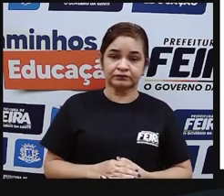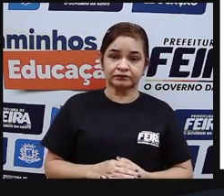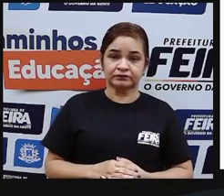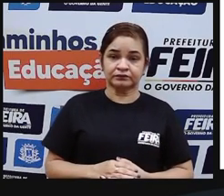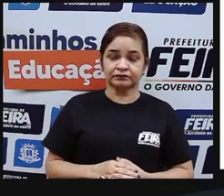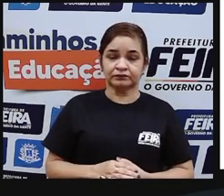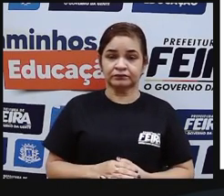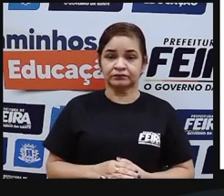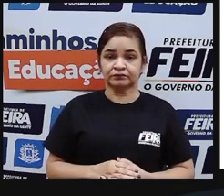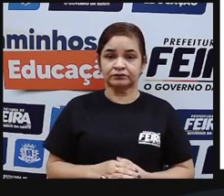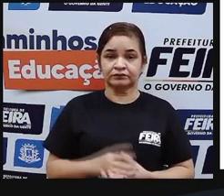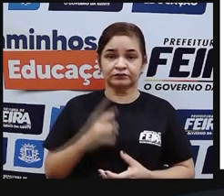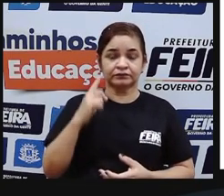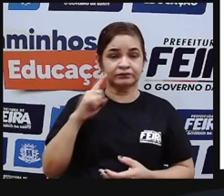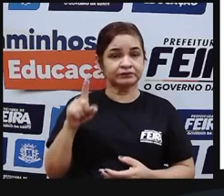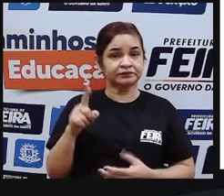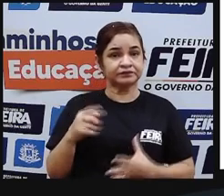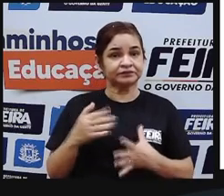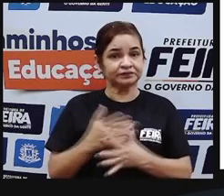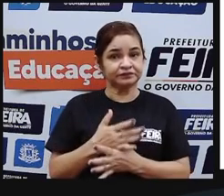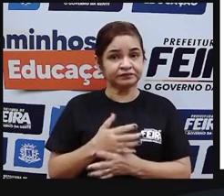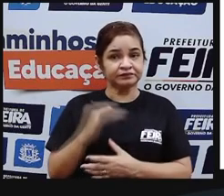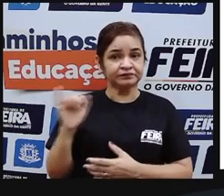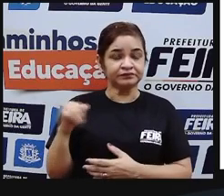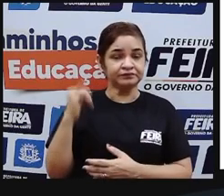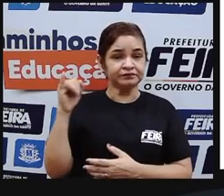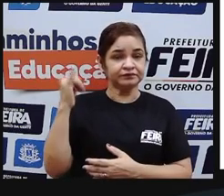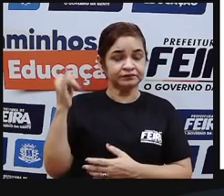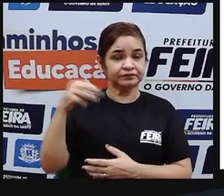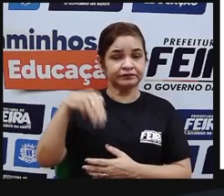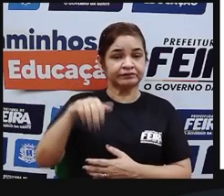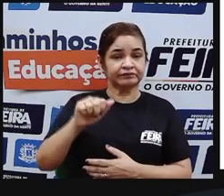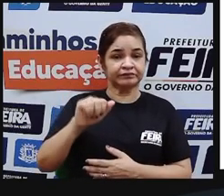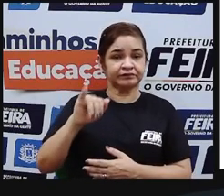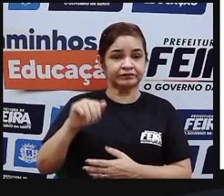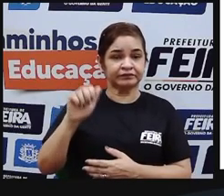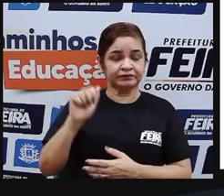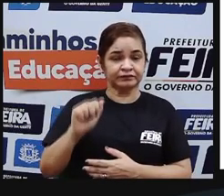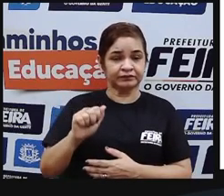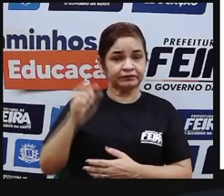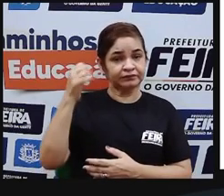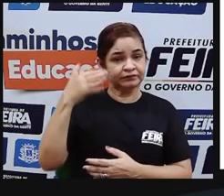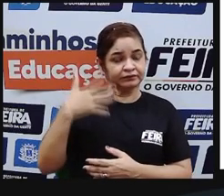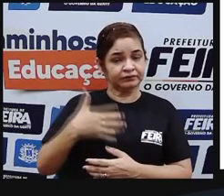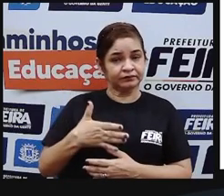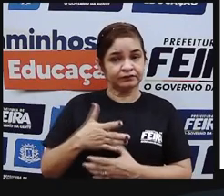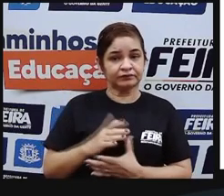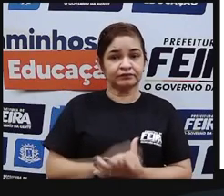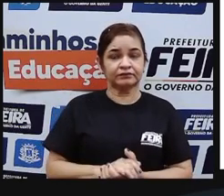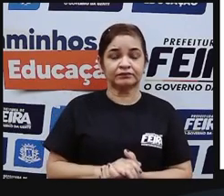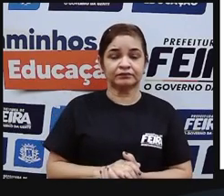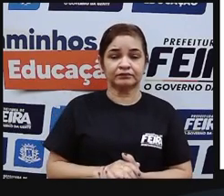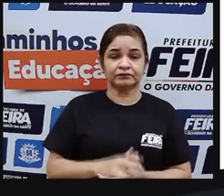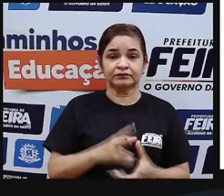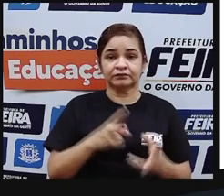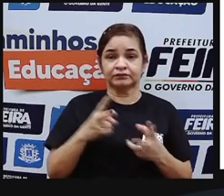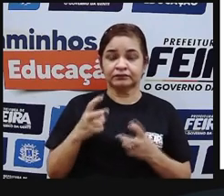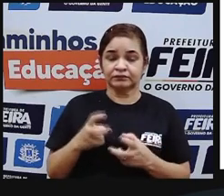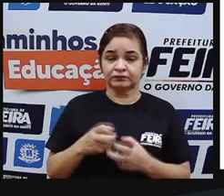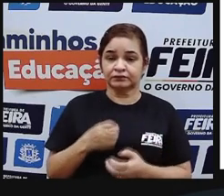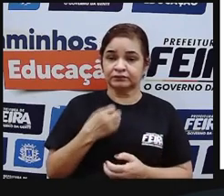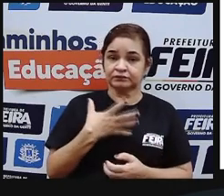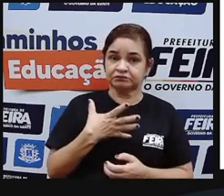aqui estão as cidades mais importantes dos maias que havia falado para vocês e olha aí as pirâmides